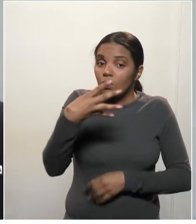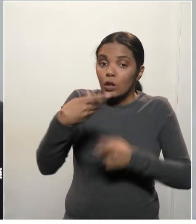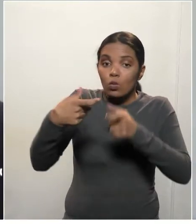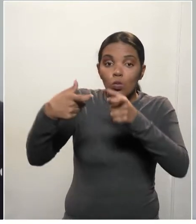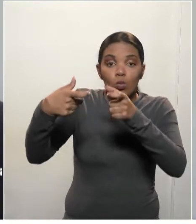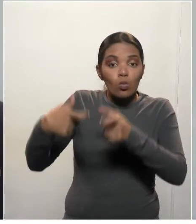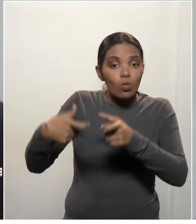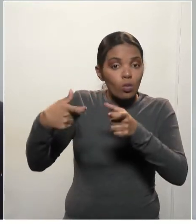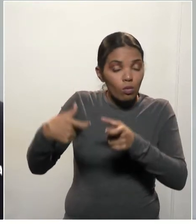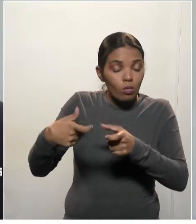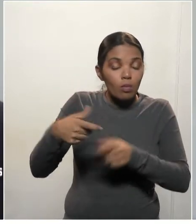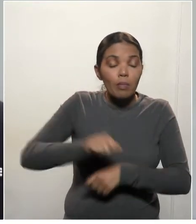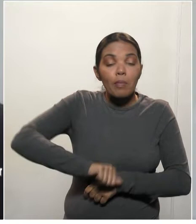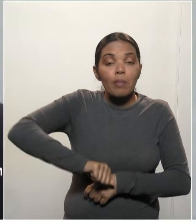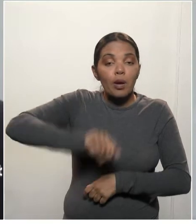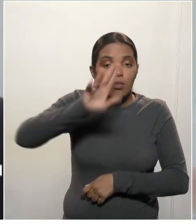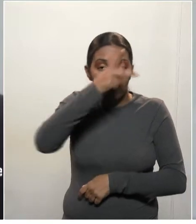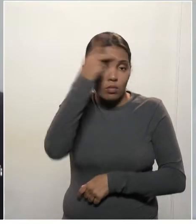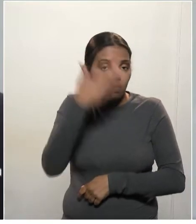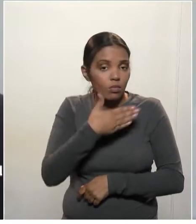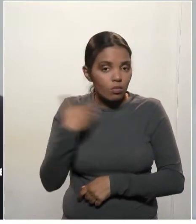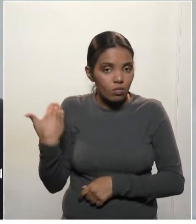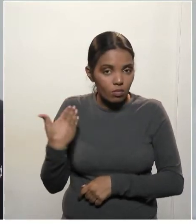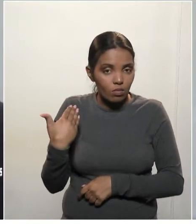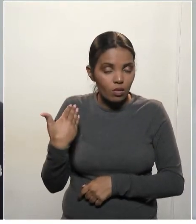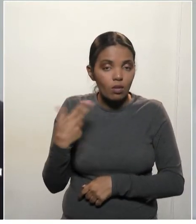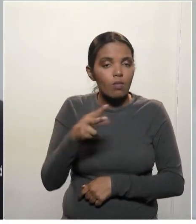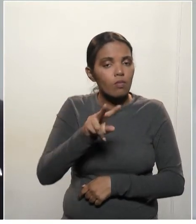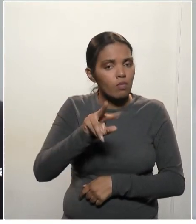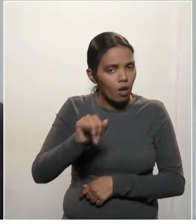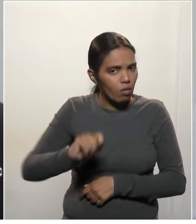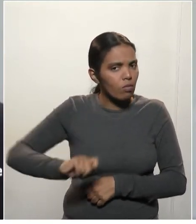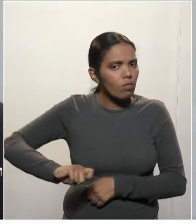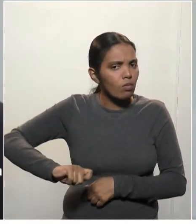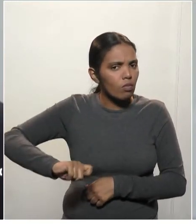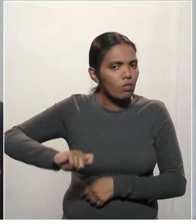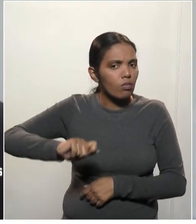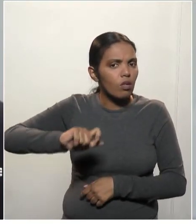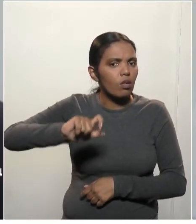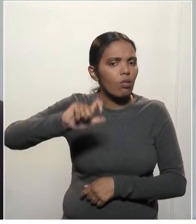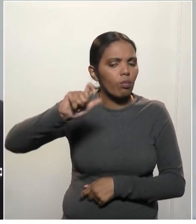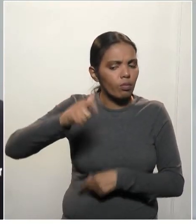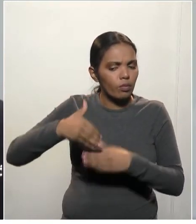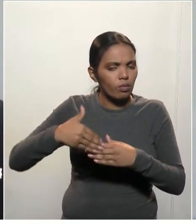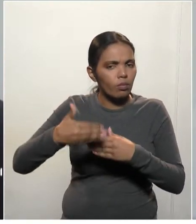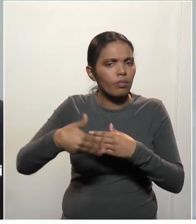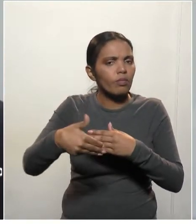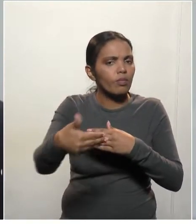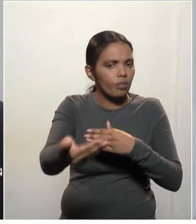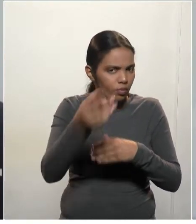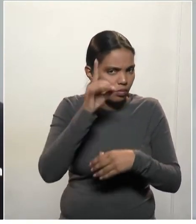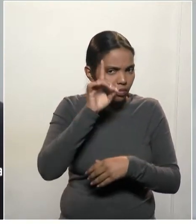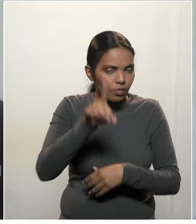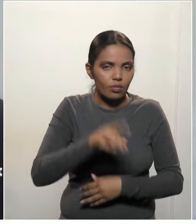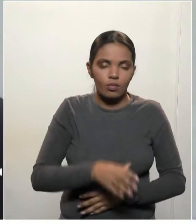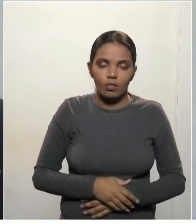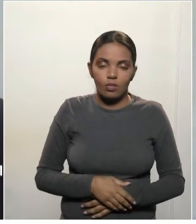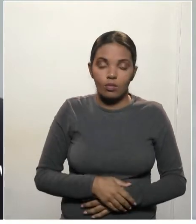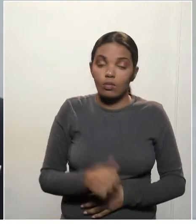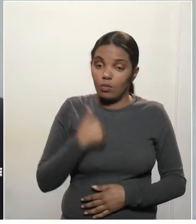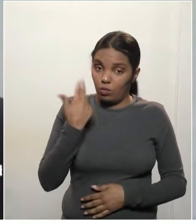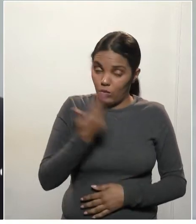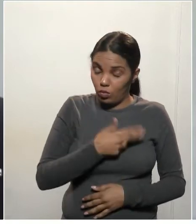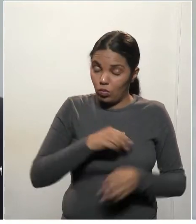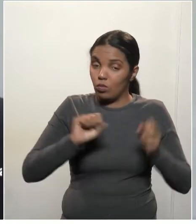mortes. E a tendência é aumentar nos próximos dias. E a gente pode ter um